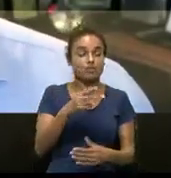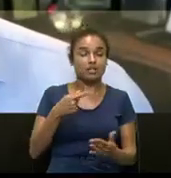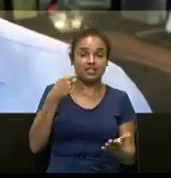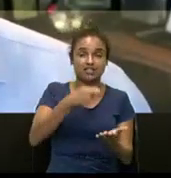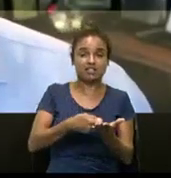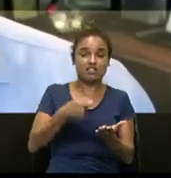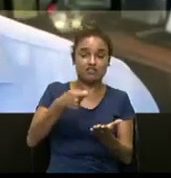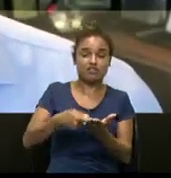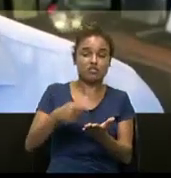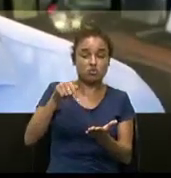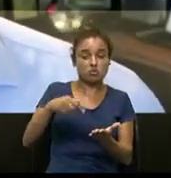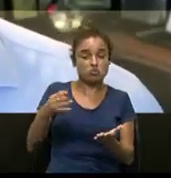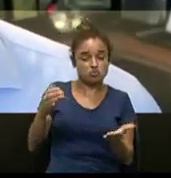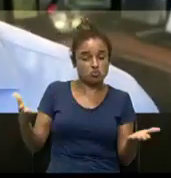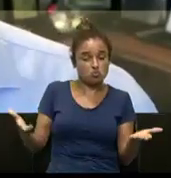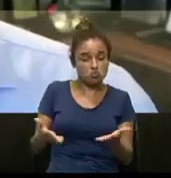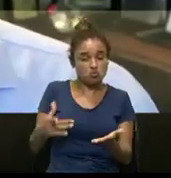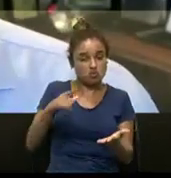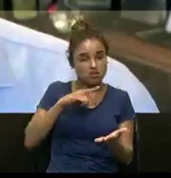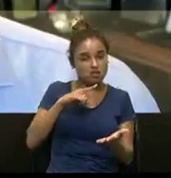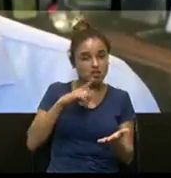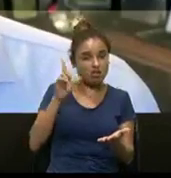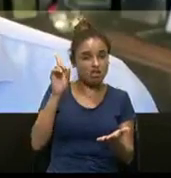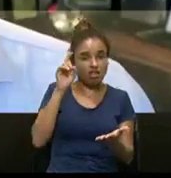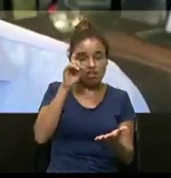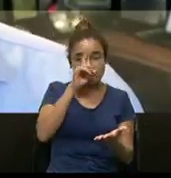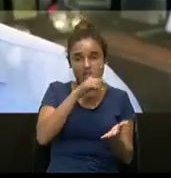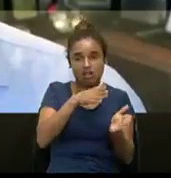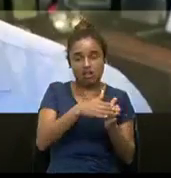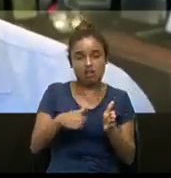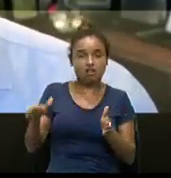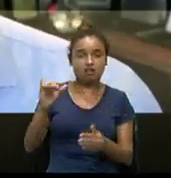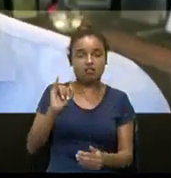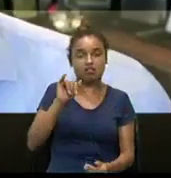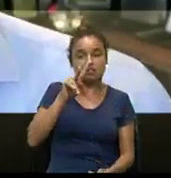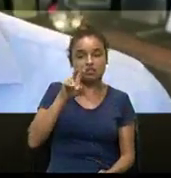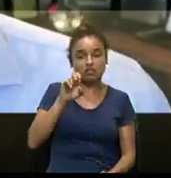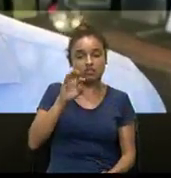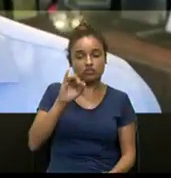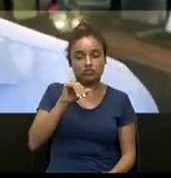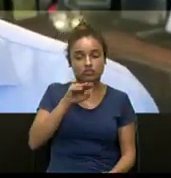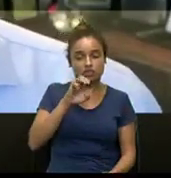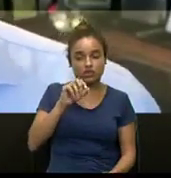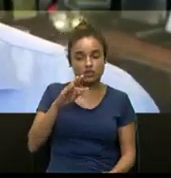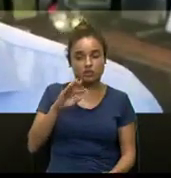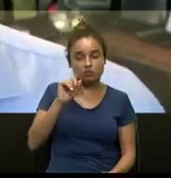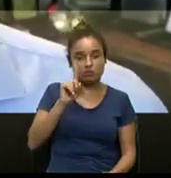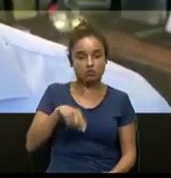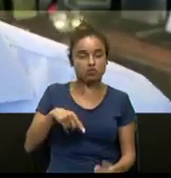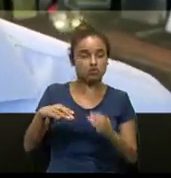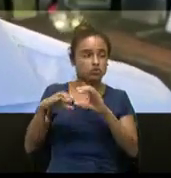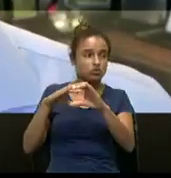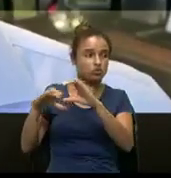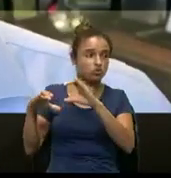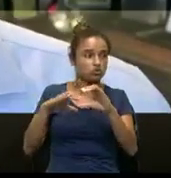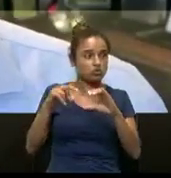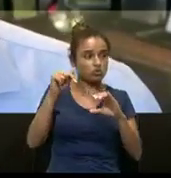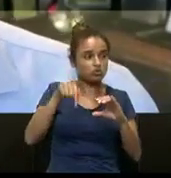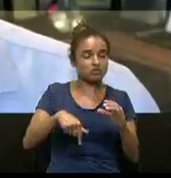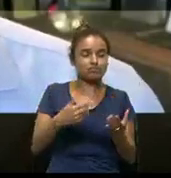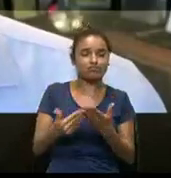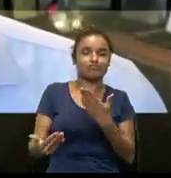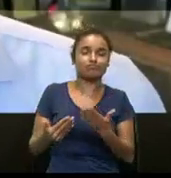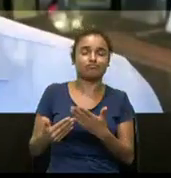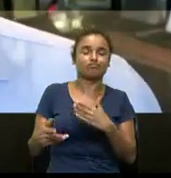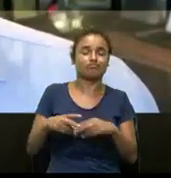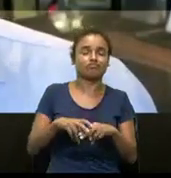mas a questão é que se hoje você tem algum tipo de dificuldade com o investimento, algum tipo de falha de comunicação e vem a sofrer uma perda por